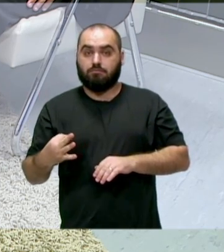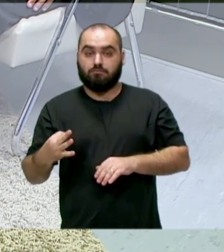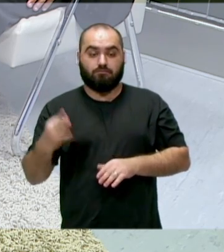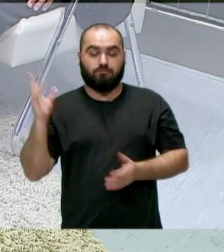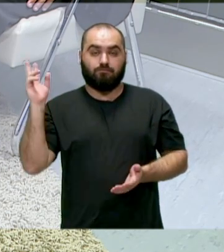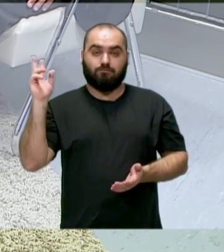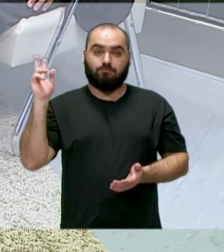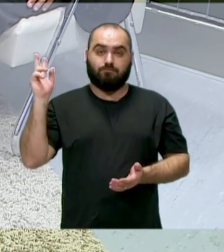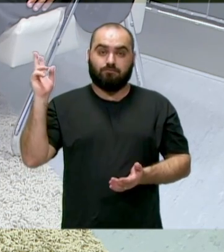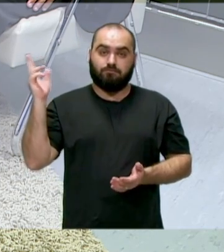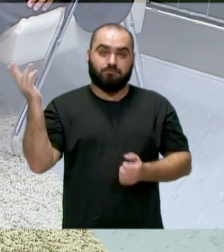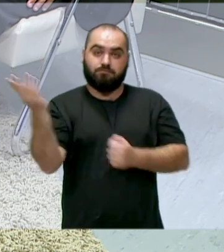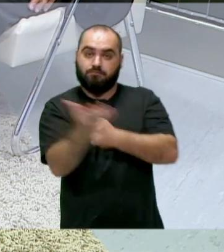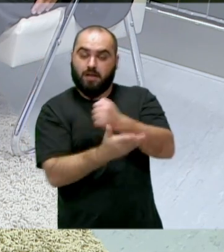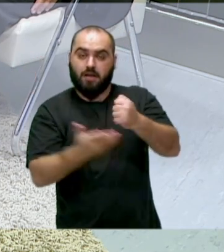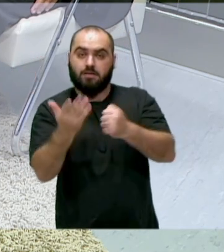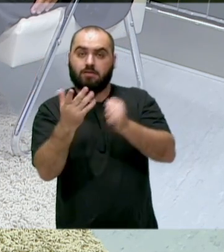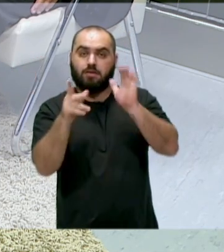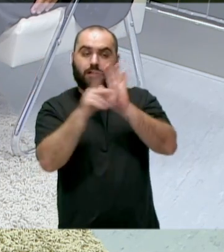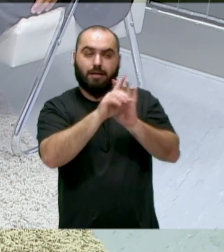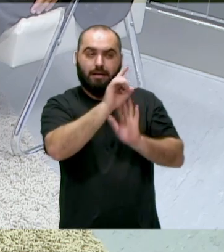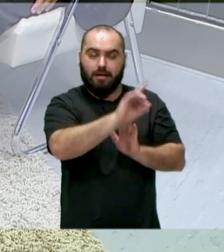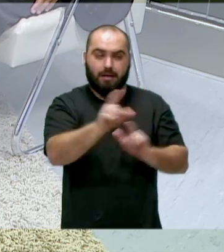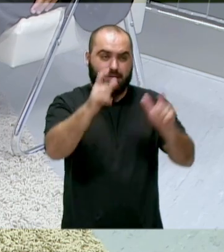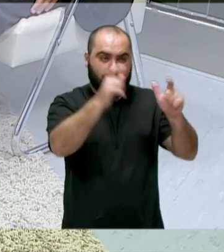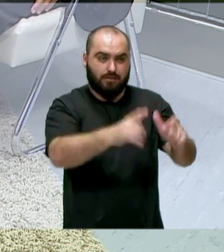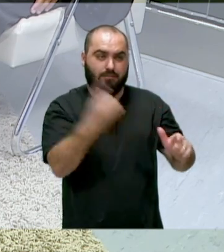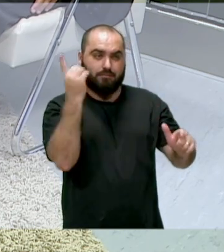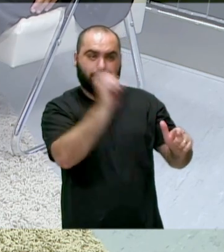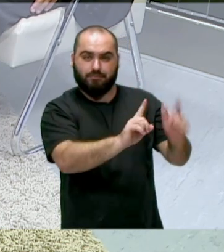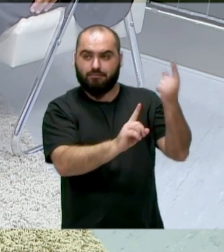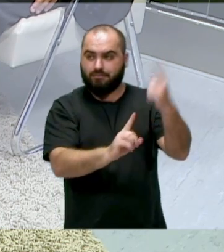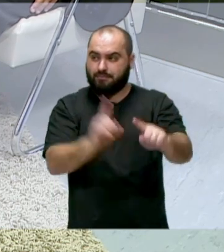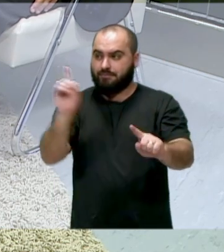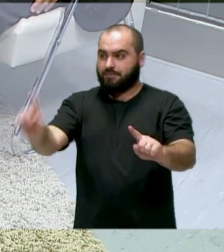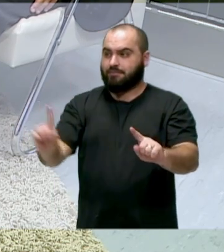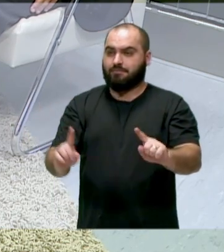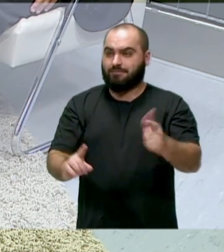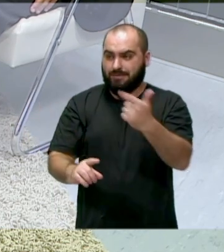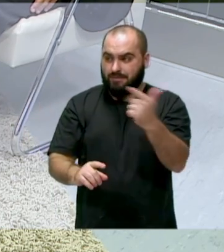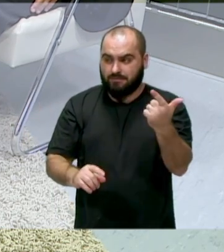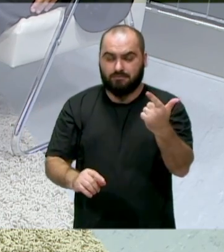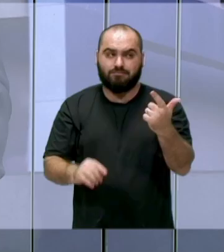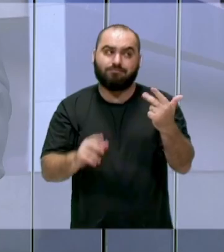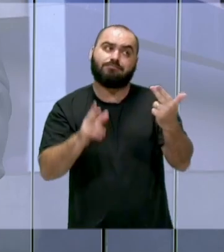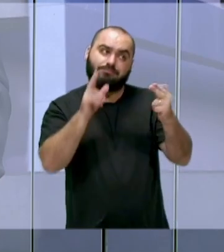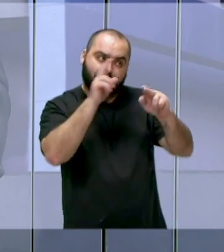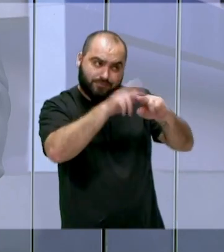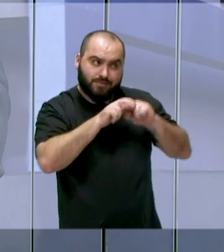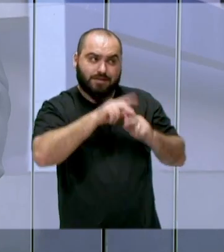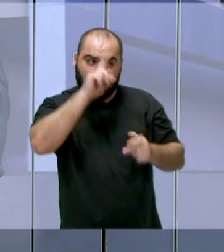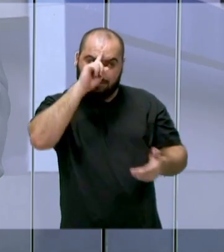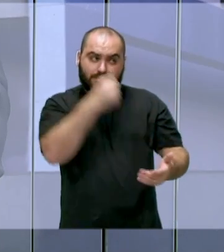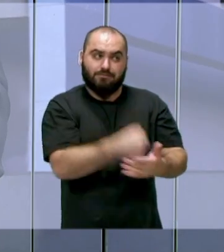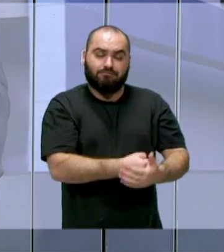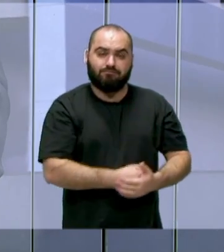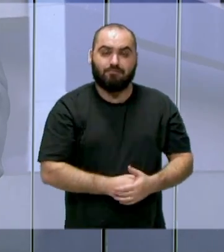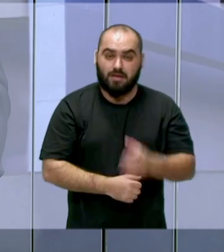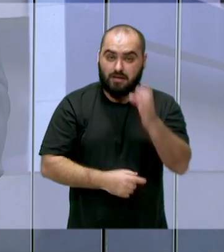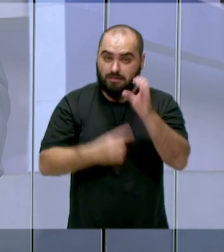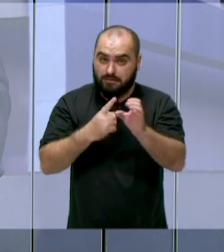colocar em cada ponto nos horários críticos. São vários pontos que estão... que é um desafio. Nossa cidade está crescendo, existem as